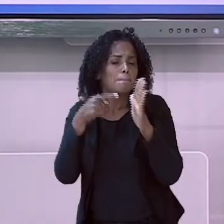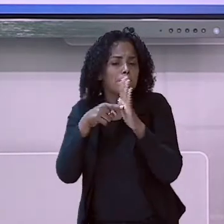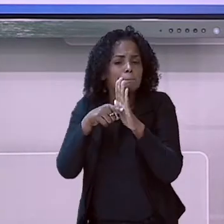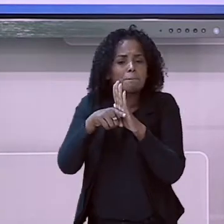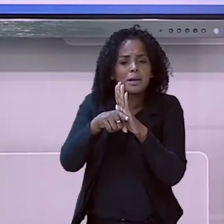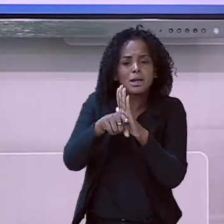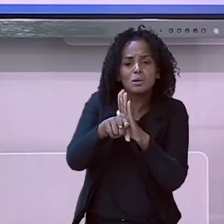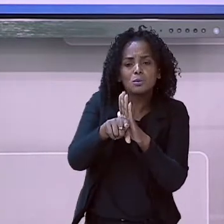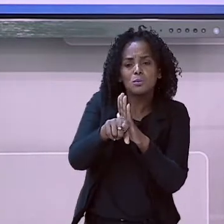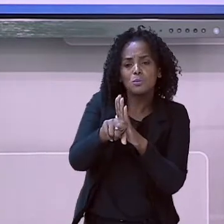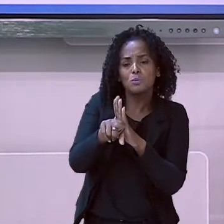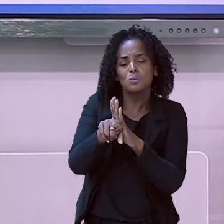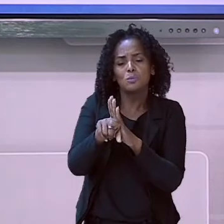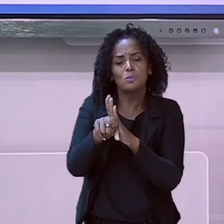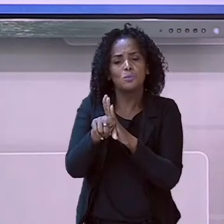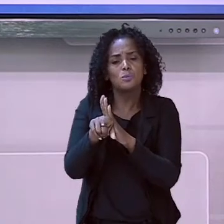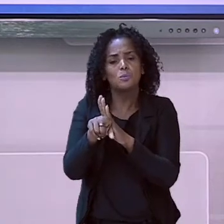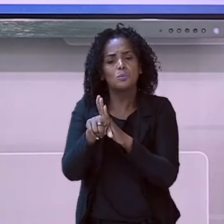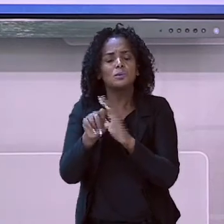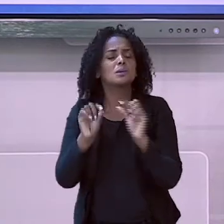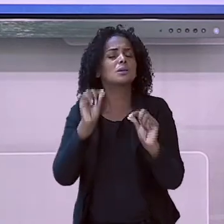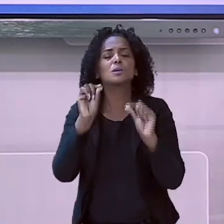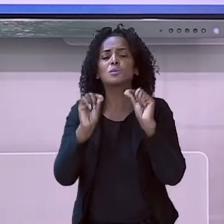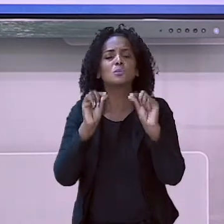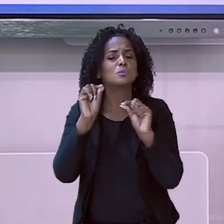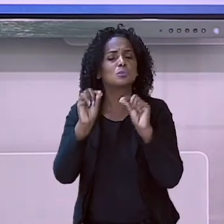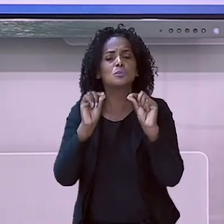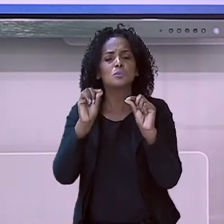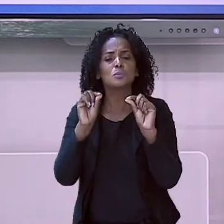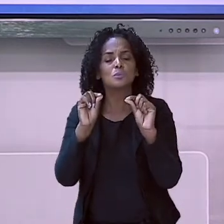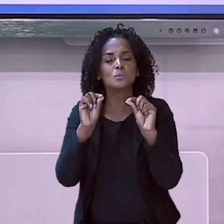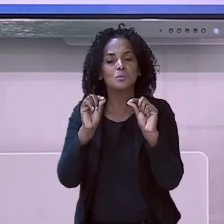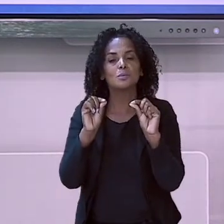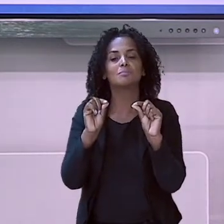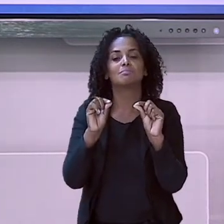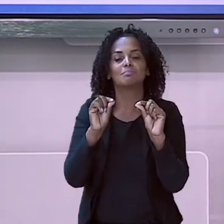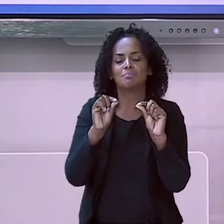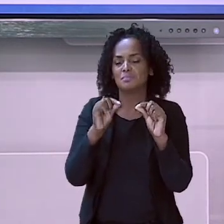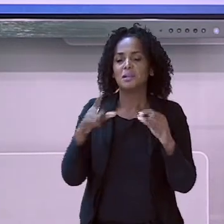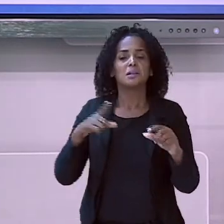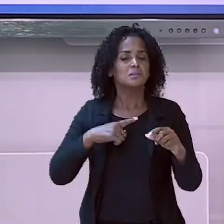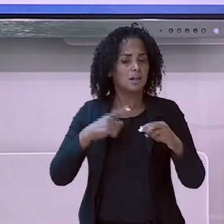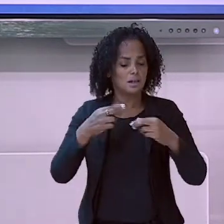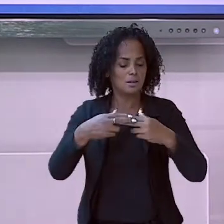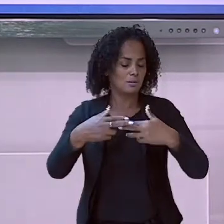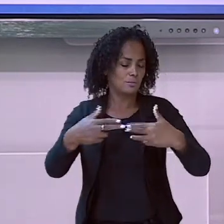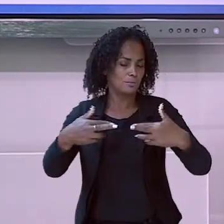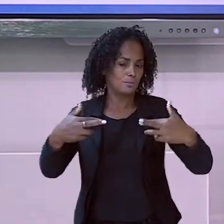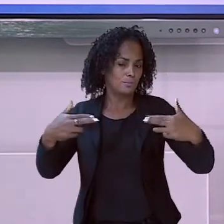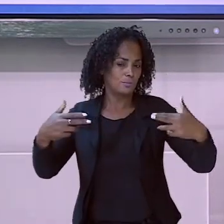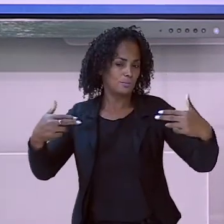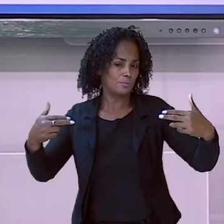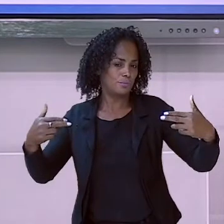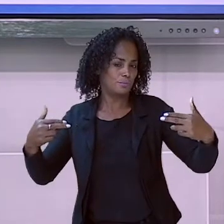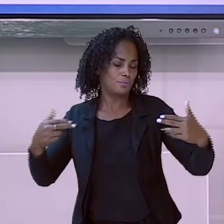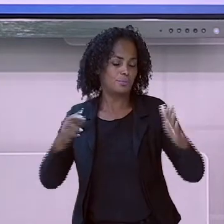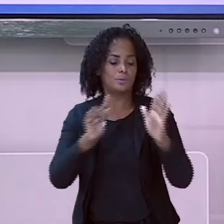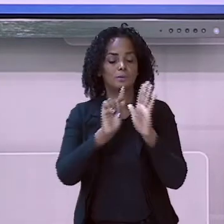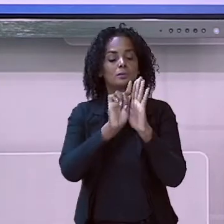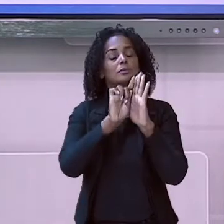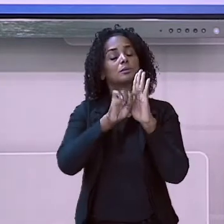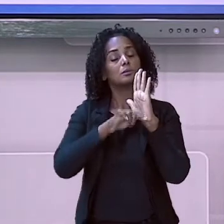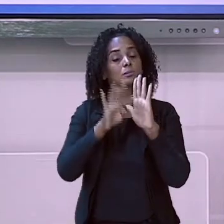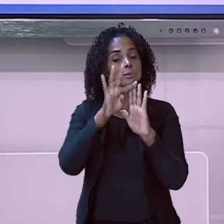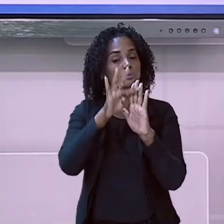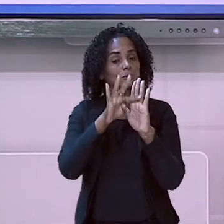que são aquelas brincadeiras. O que é o que é? Tá vendo só? São vários os tipos de gêneros